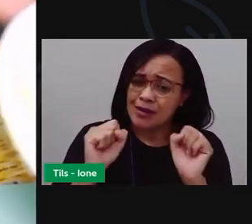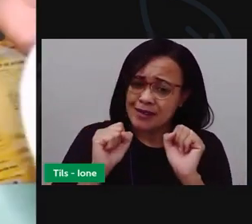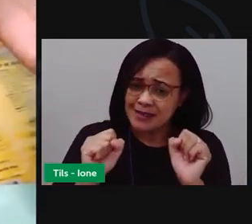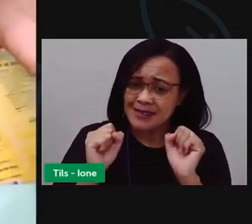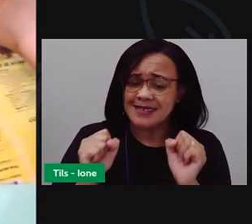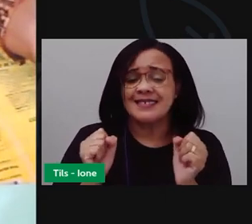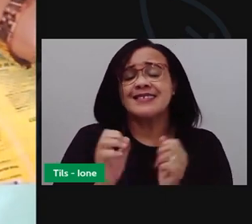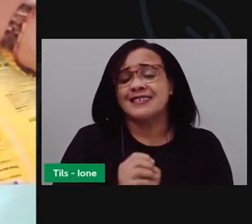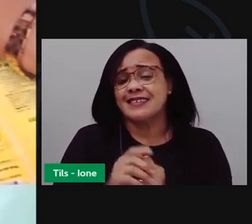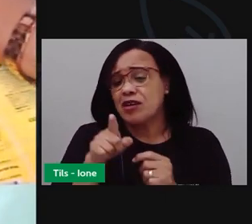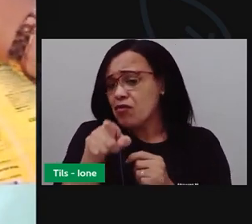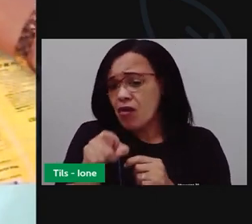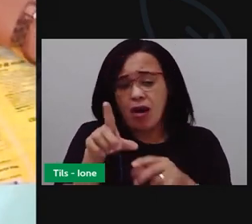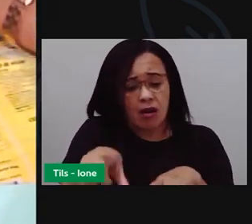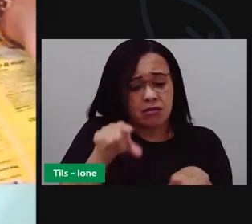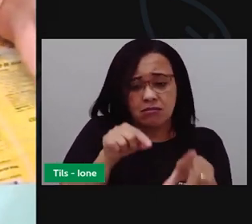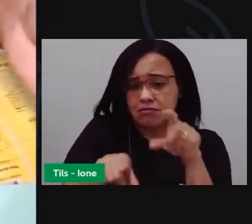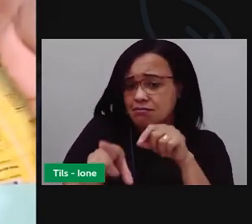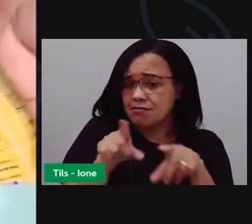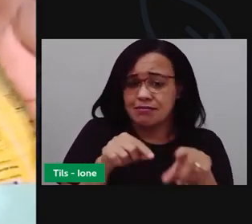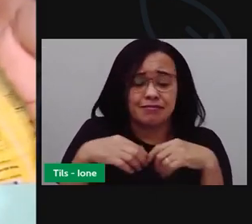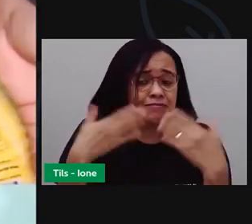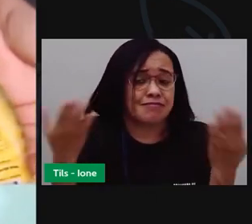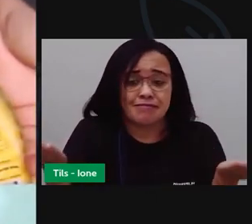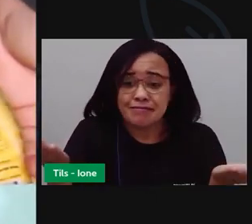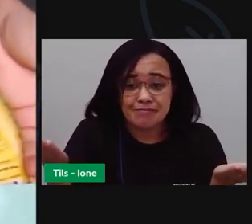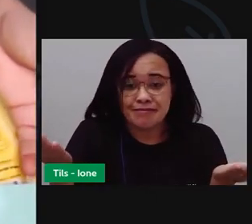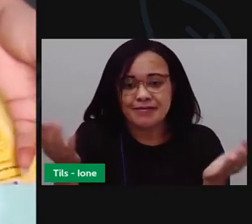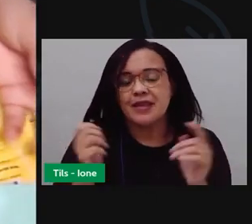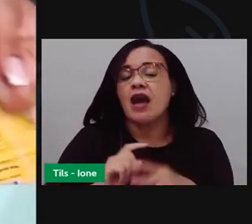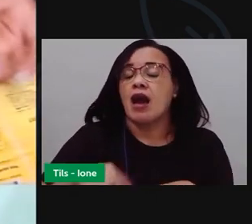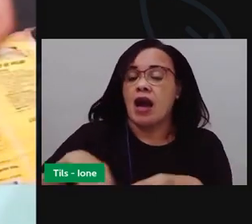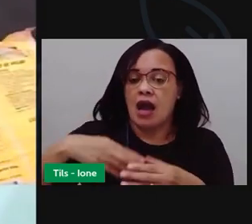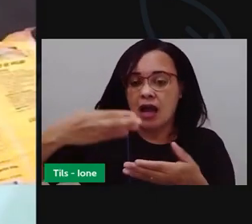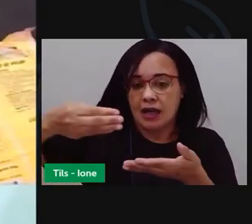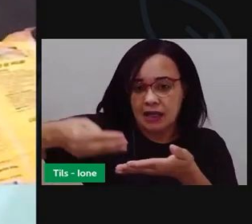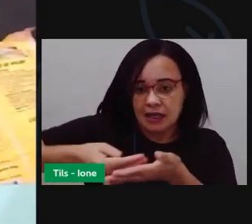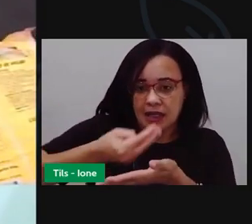E assim, ó, eu venho com a colher passando devagar